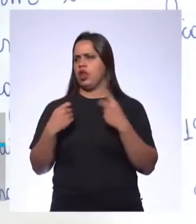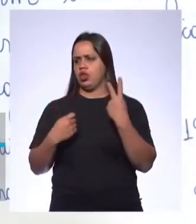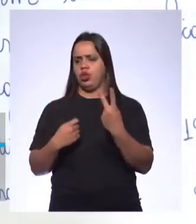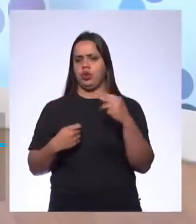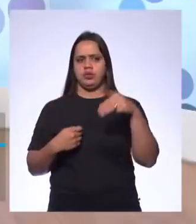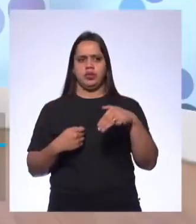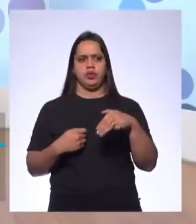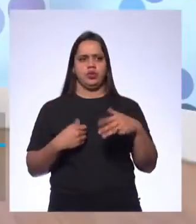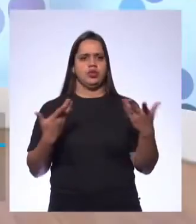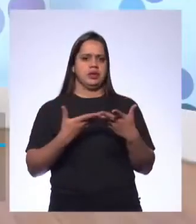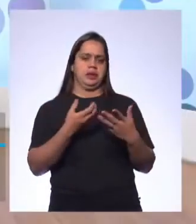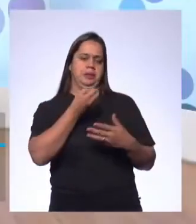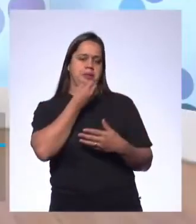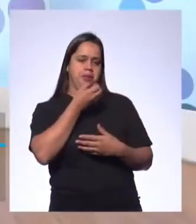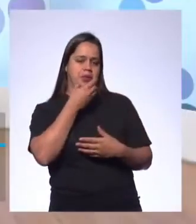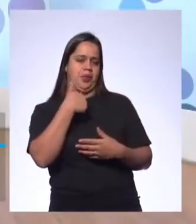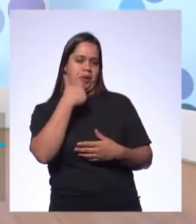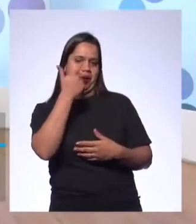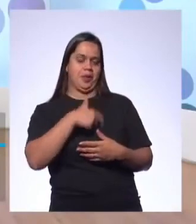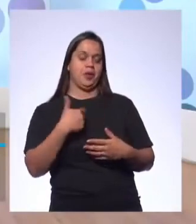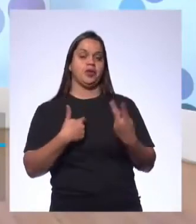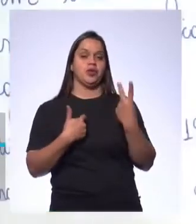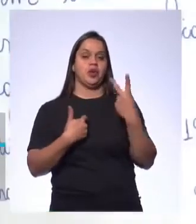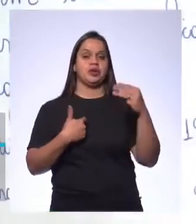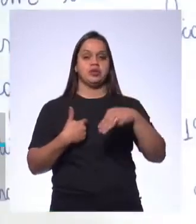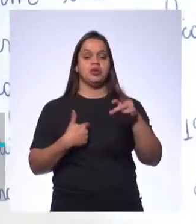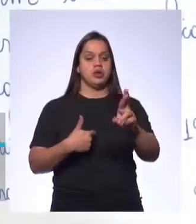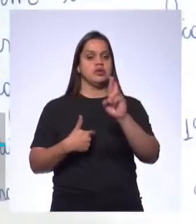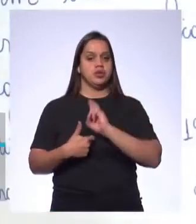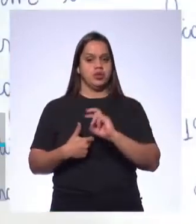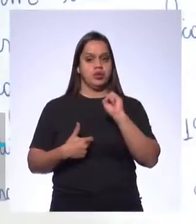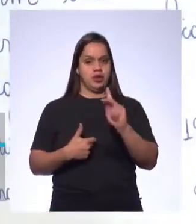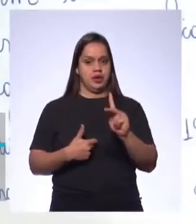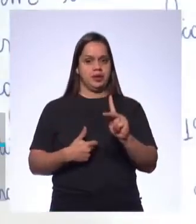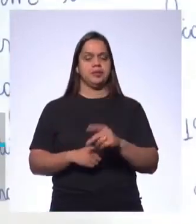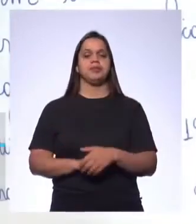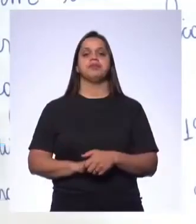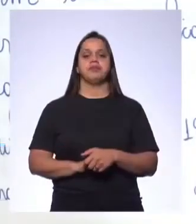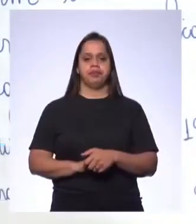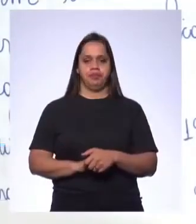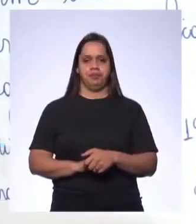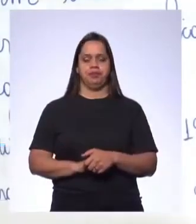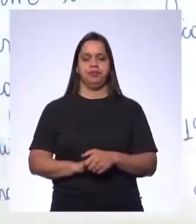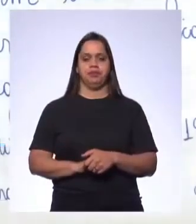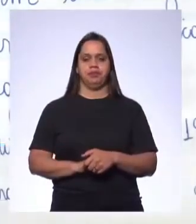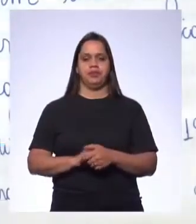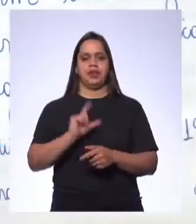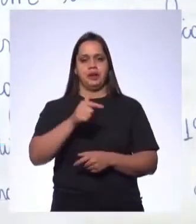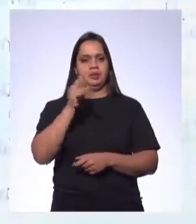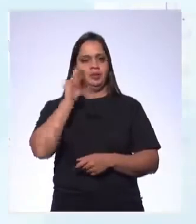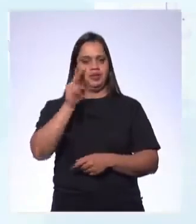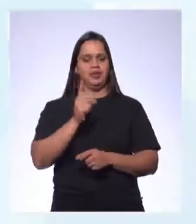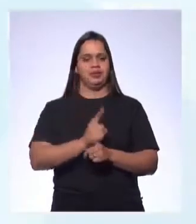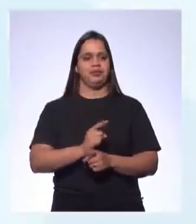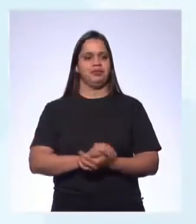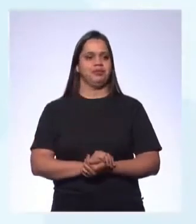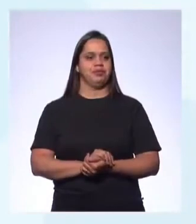Vou ser boazinha nesse aqui. Vou dar dois minutos para vocês responderem aí no texto, tá bom? See you later. Te vejo daqui a pouco.